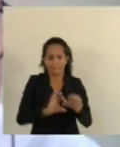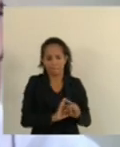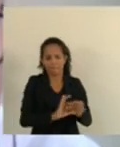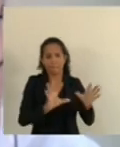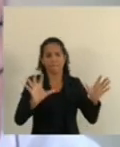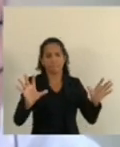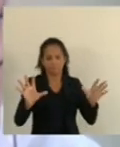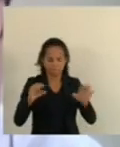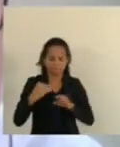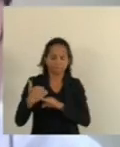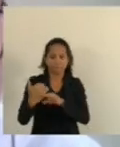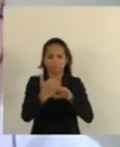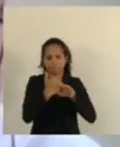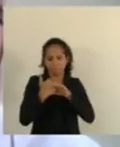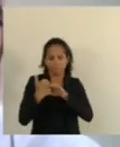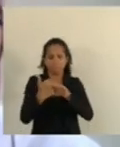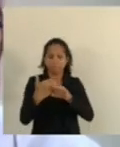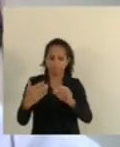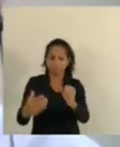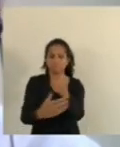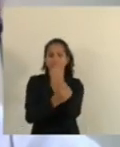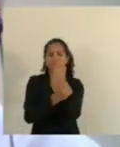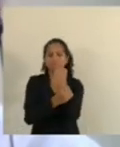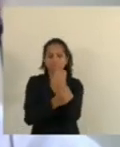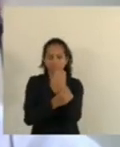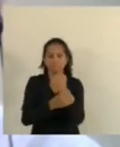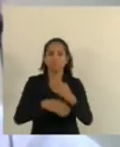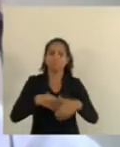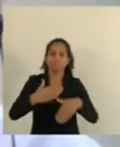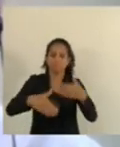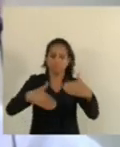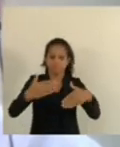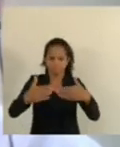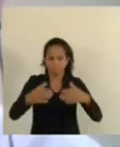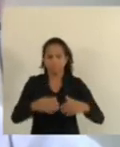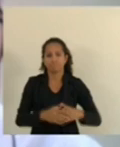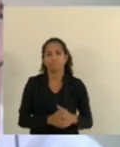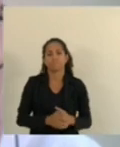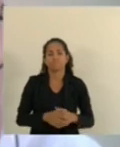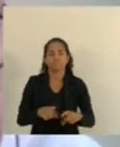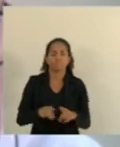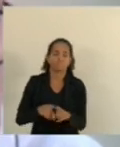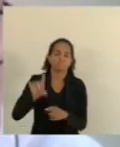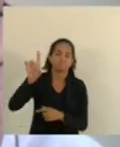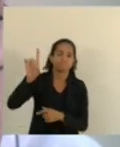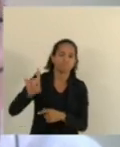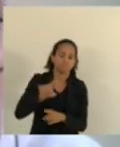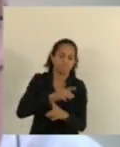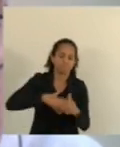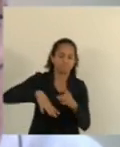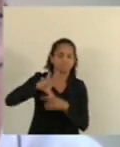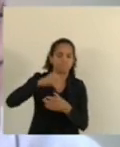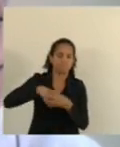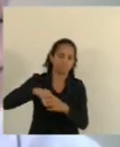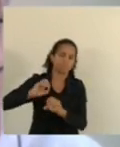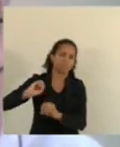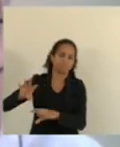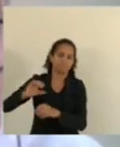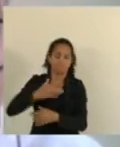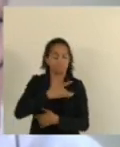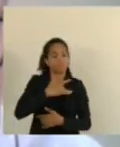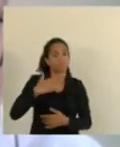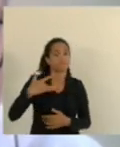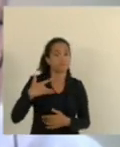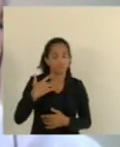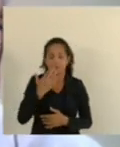E A segurança A propriedade E direitos Sociais A educação A saúde